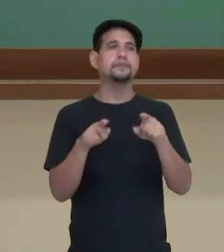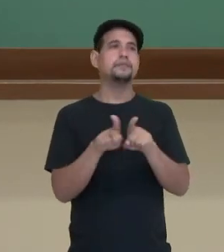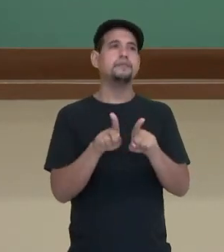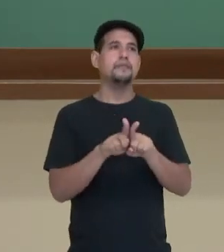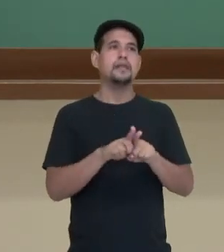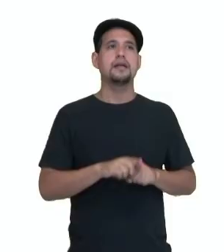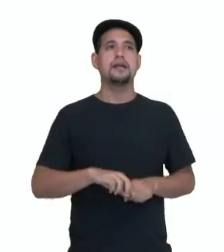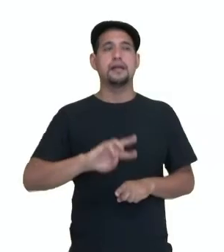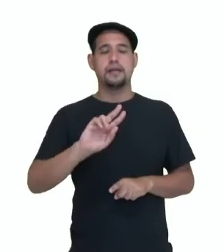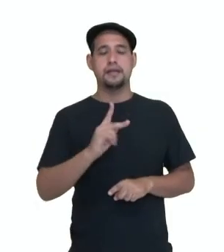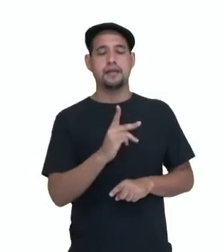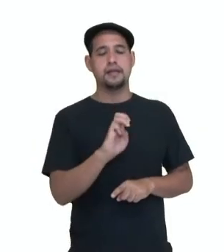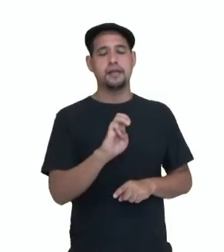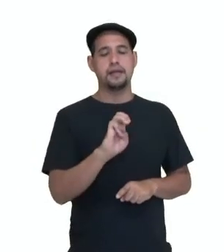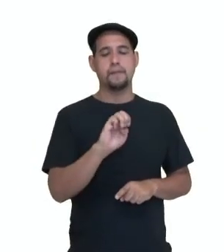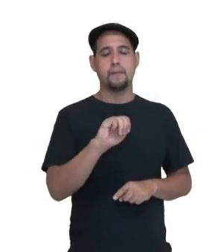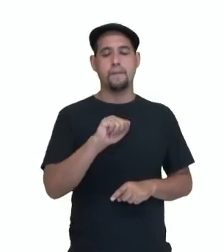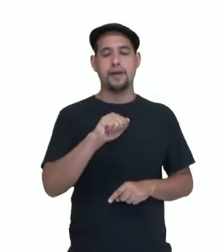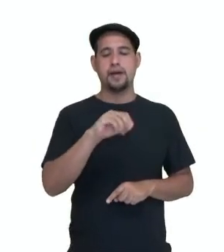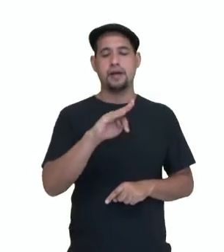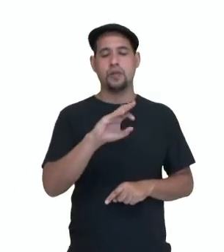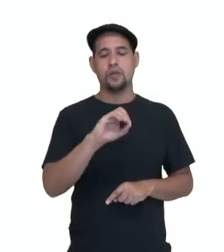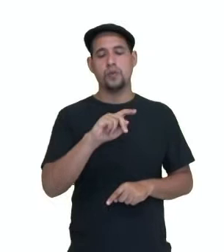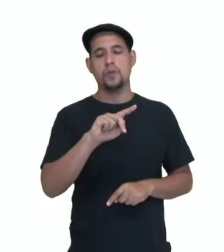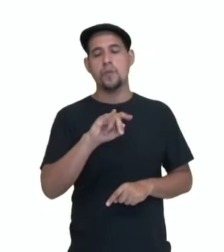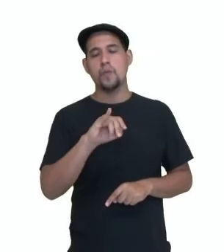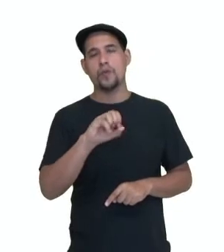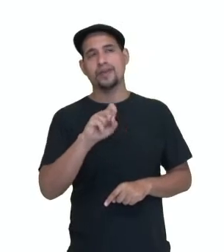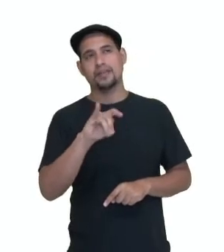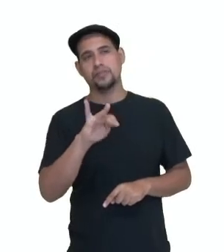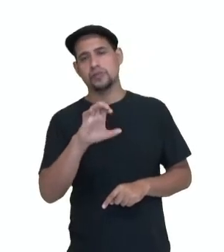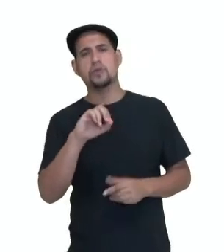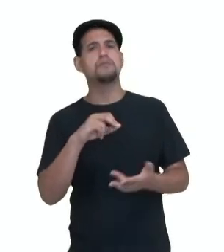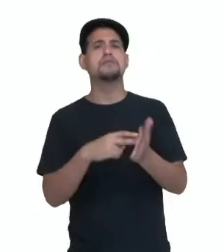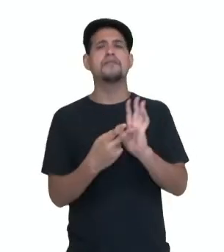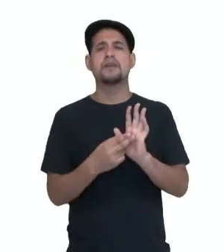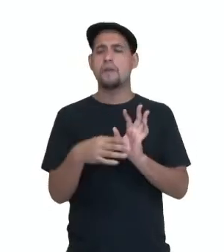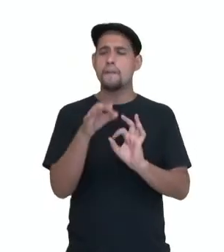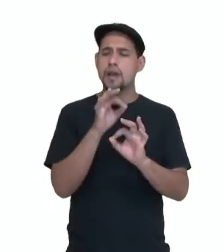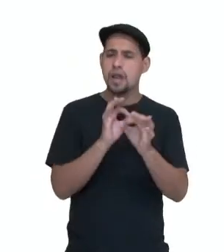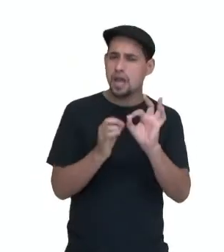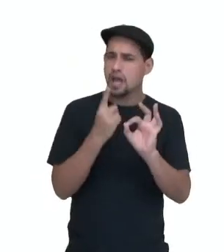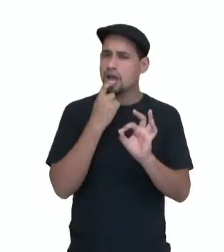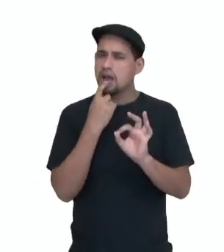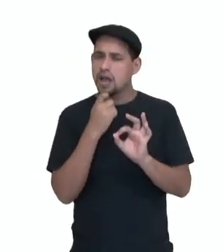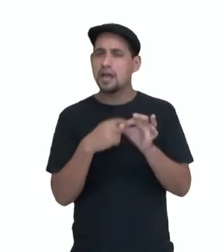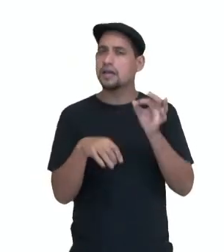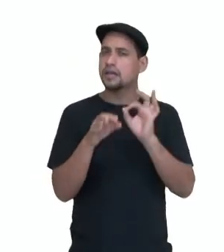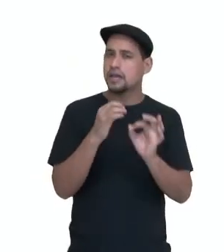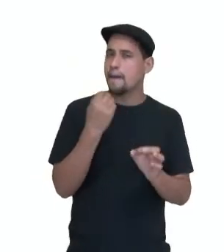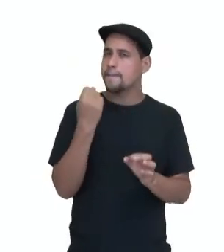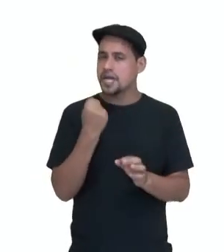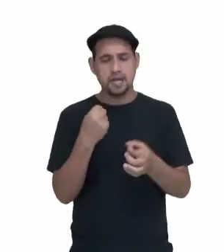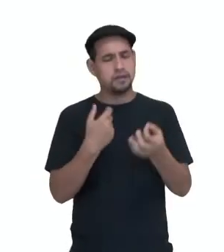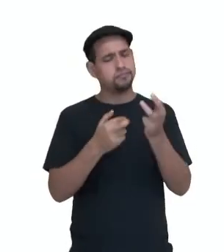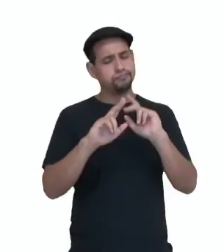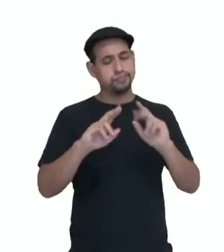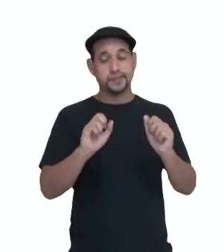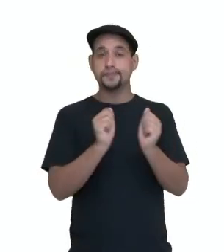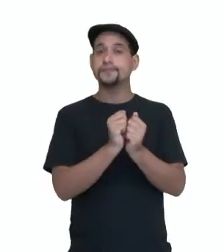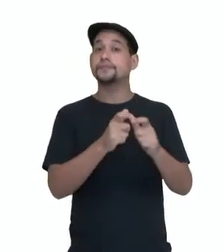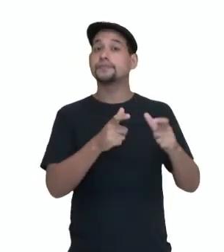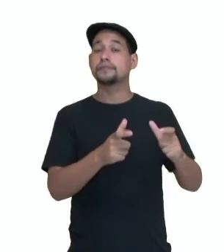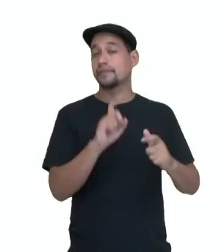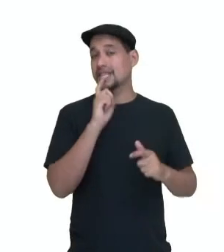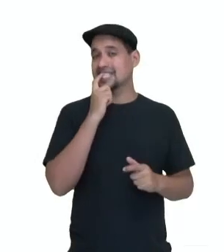hematopoético, ele forma as células do sangue. Então, forma as hemácias, plaquetas, as células de defesa, né? E ele se localiza